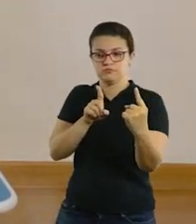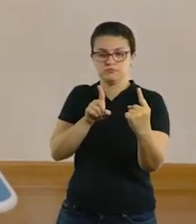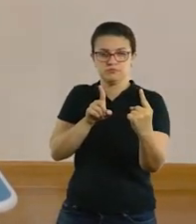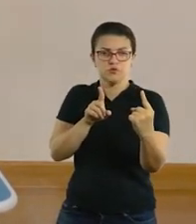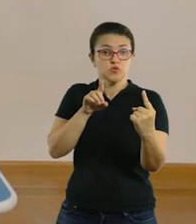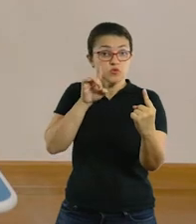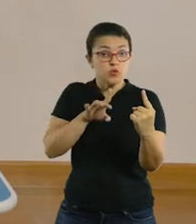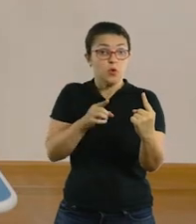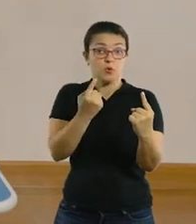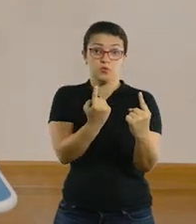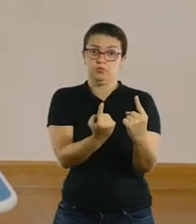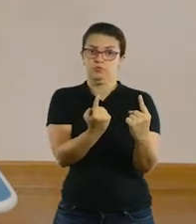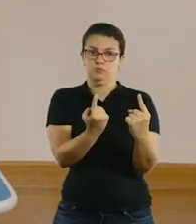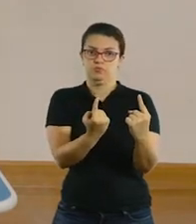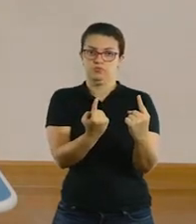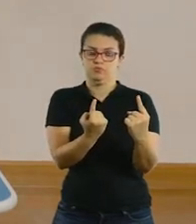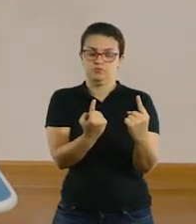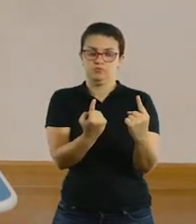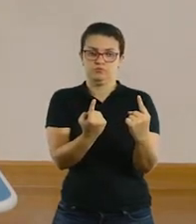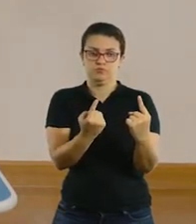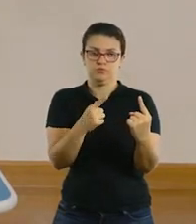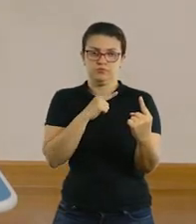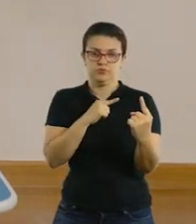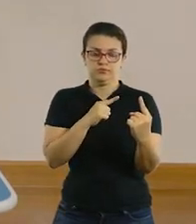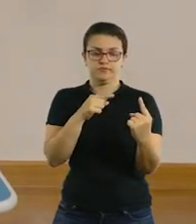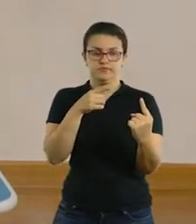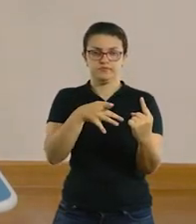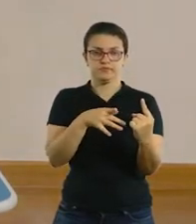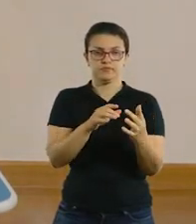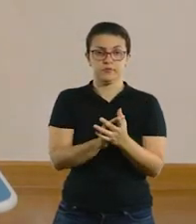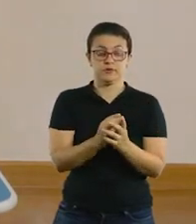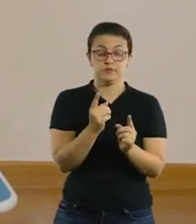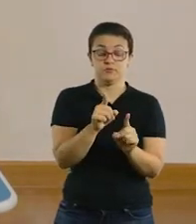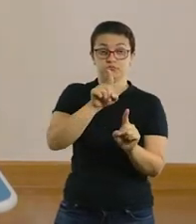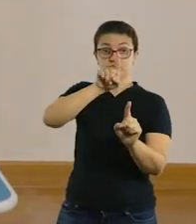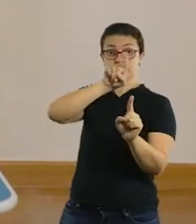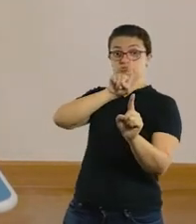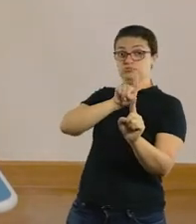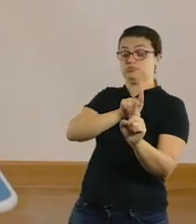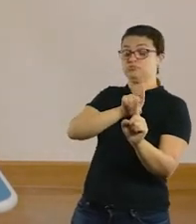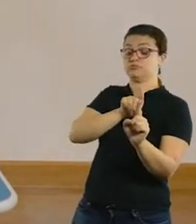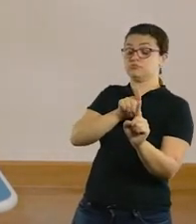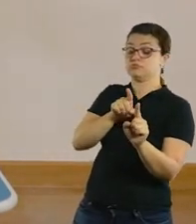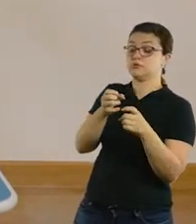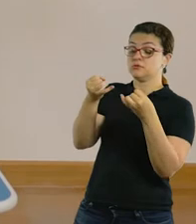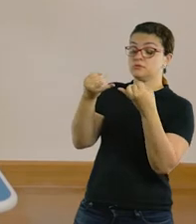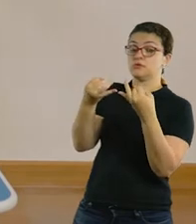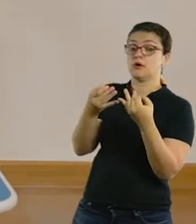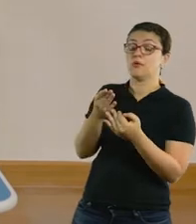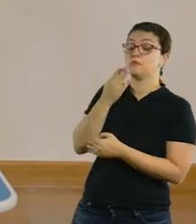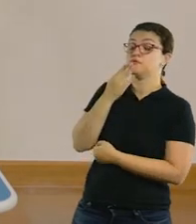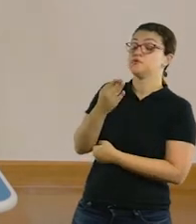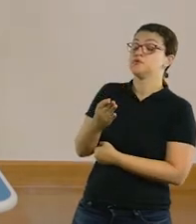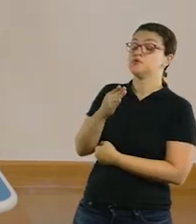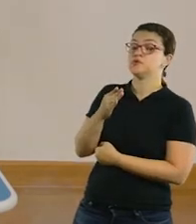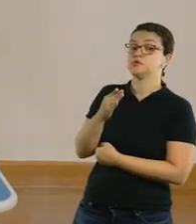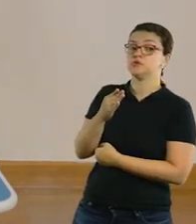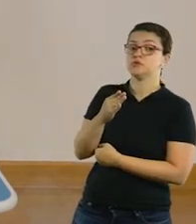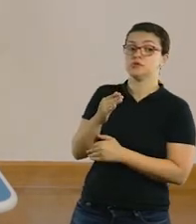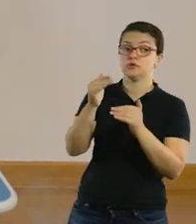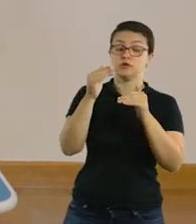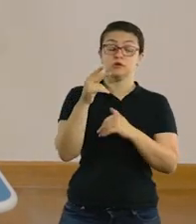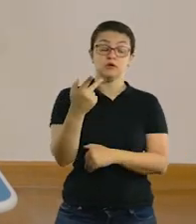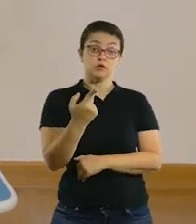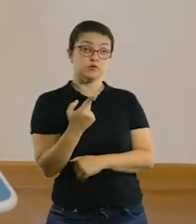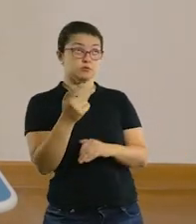seja um objeto só em comum, tá bom? E quem está de fora vai ditar os comandos que as duas pessoas